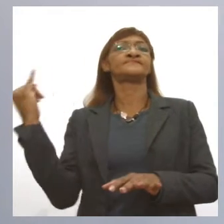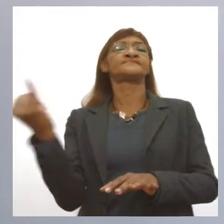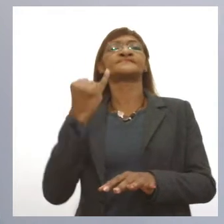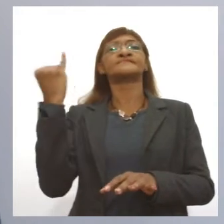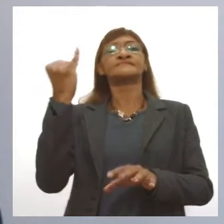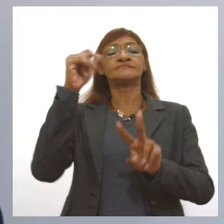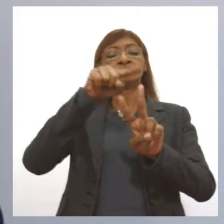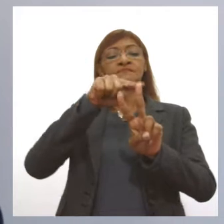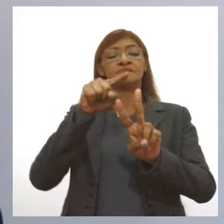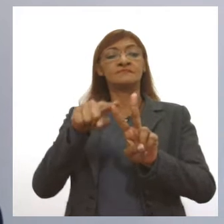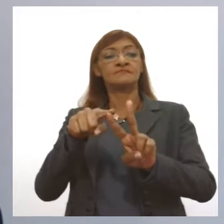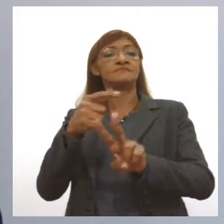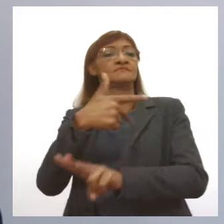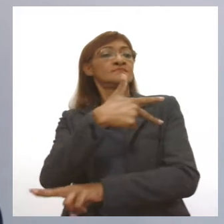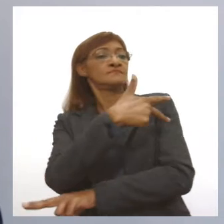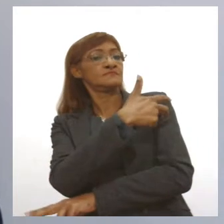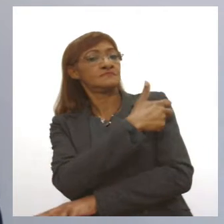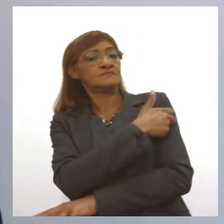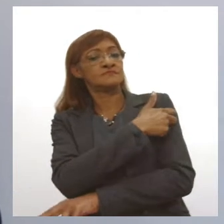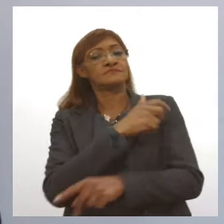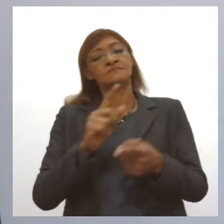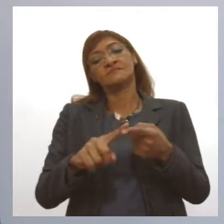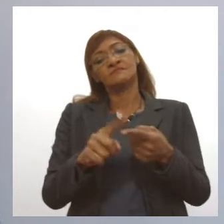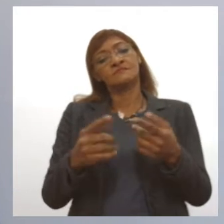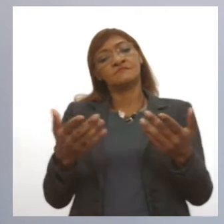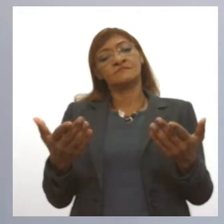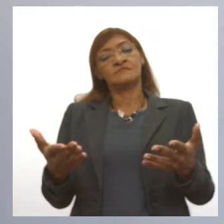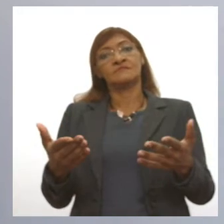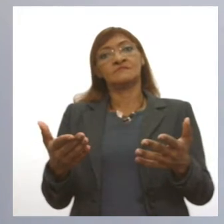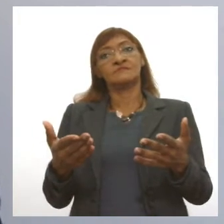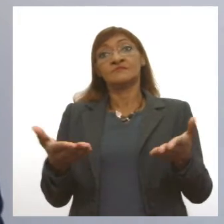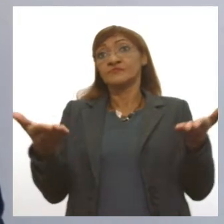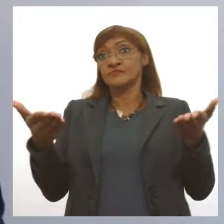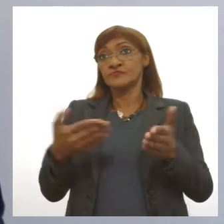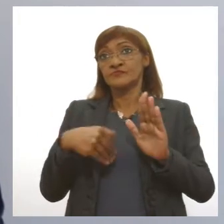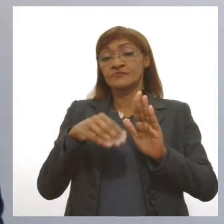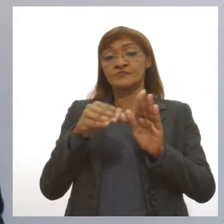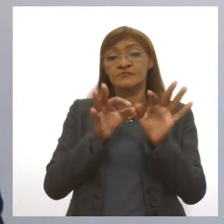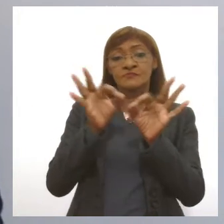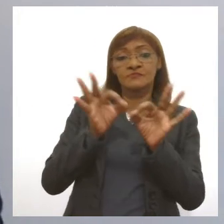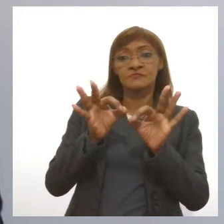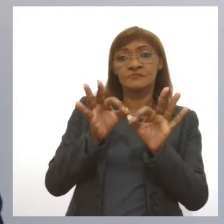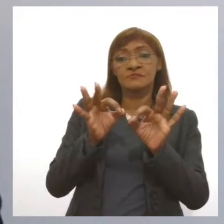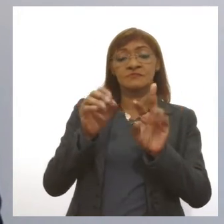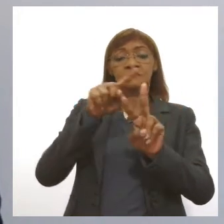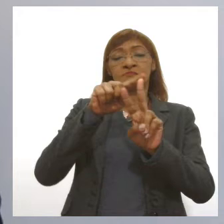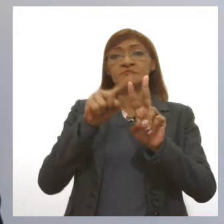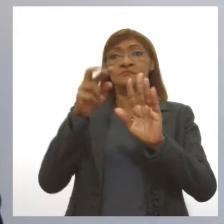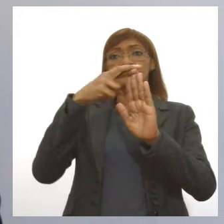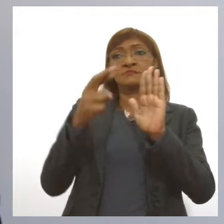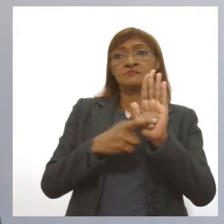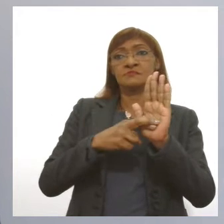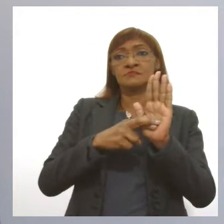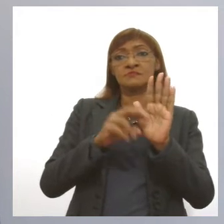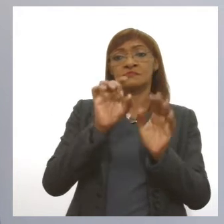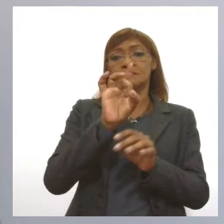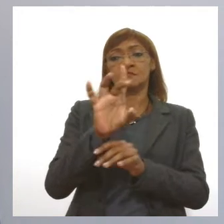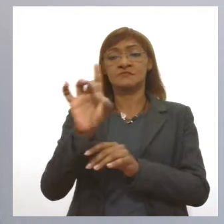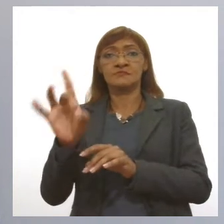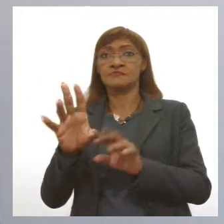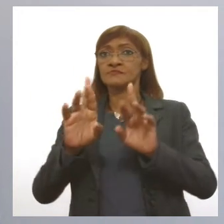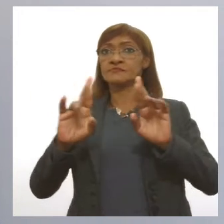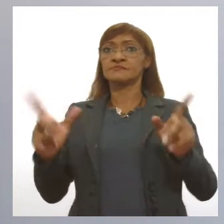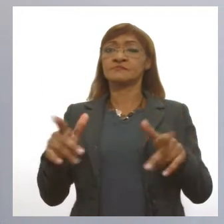e o protocolo de uma é de um jeito e protocolo da outra é de outro jeito. Mas a